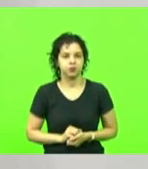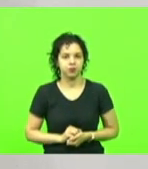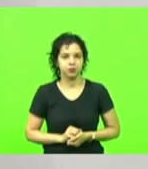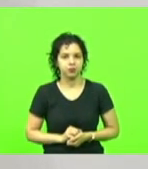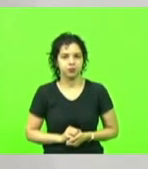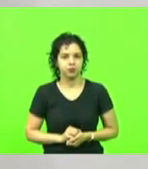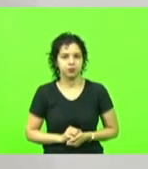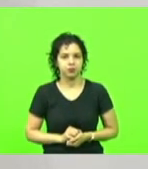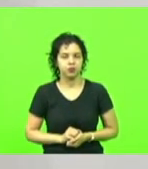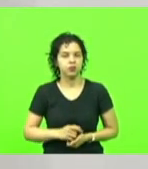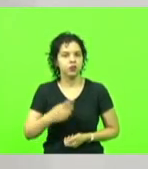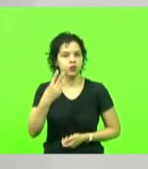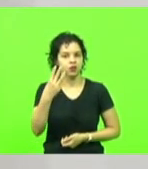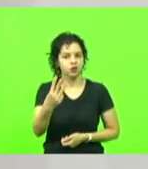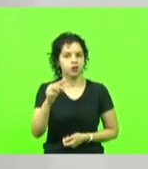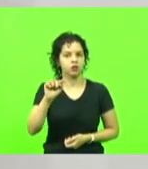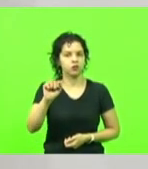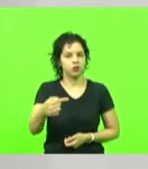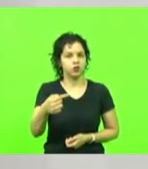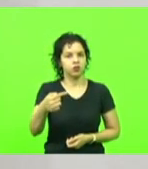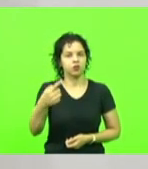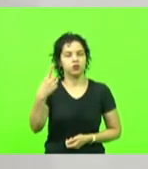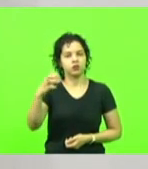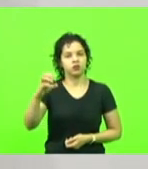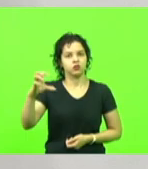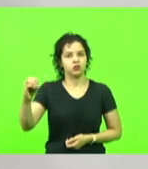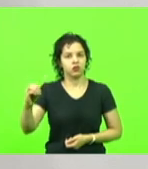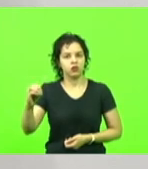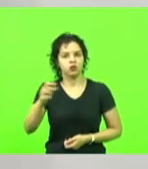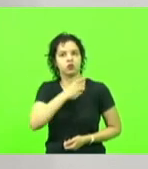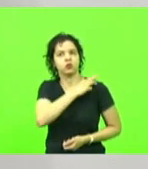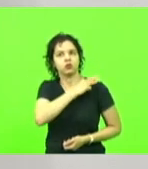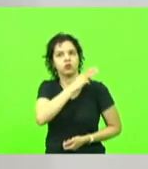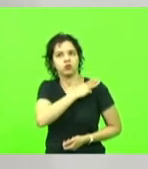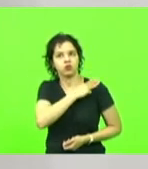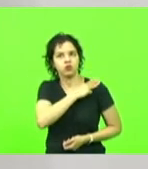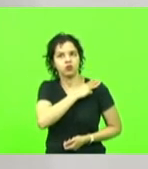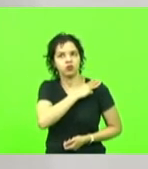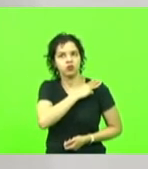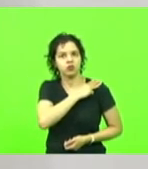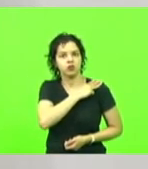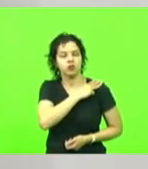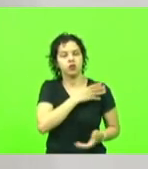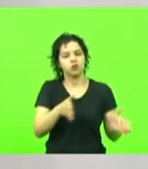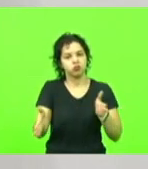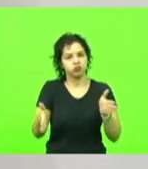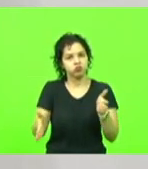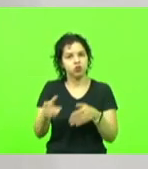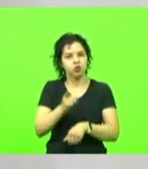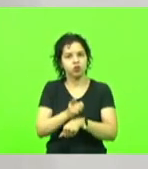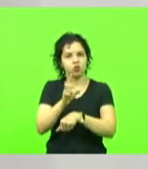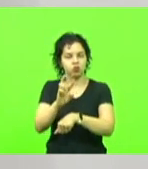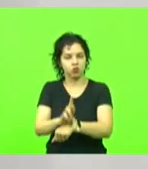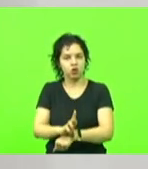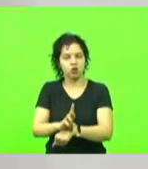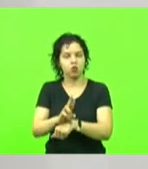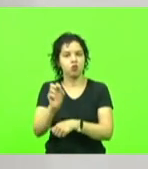3.100 ensino médio, que chega com um doutorado a 8.000.